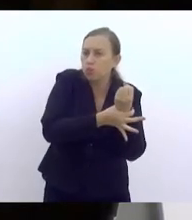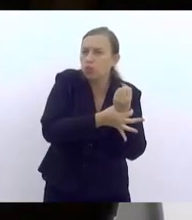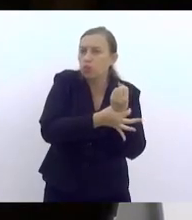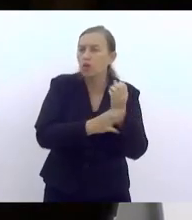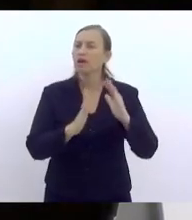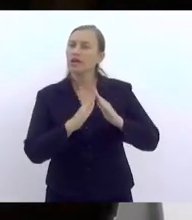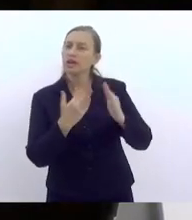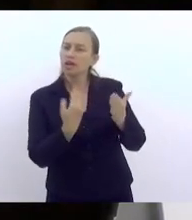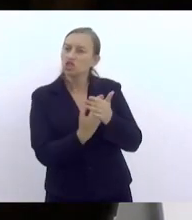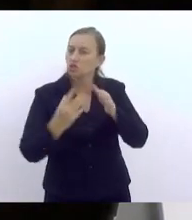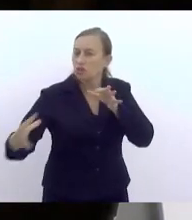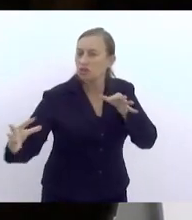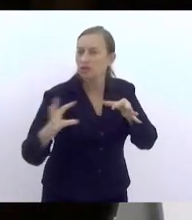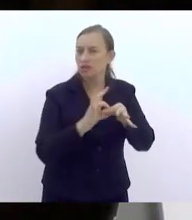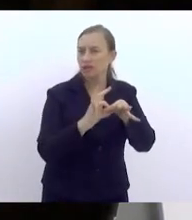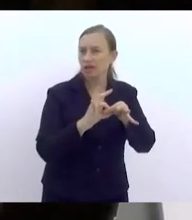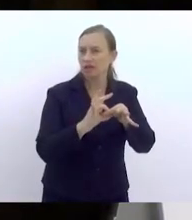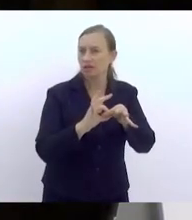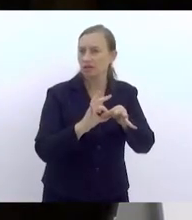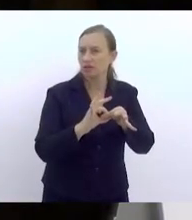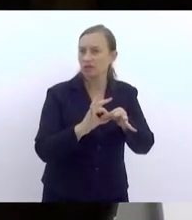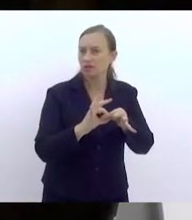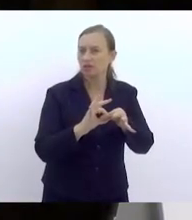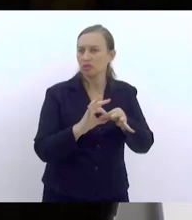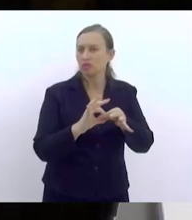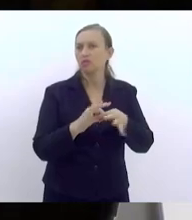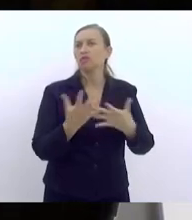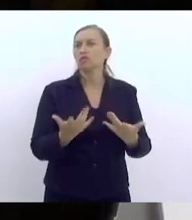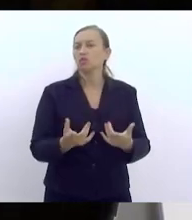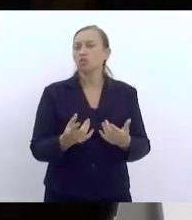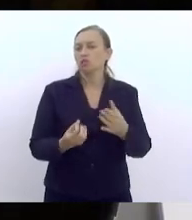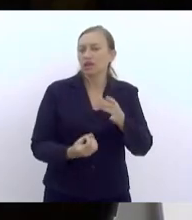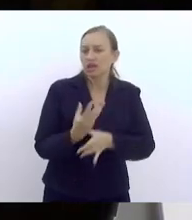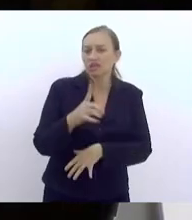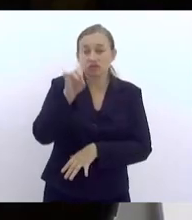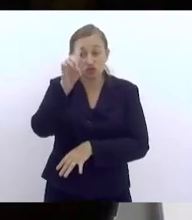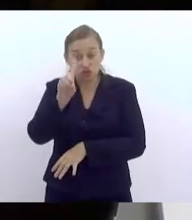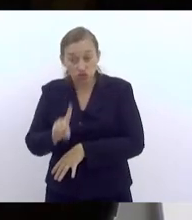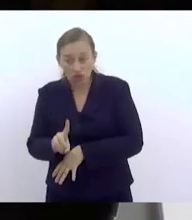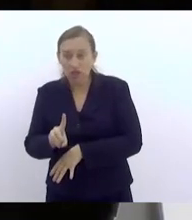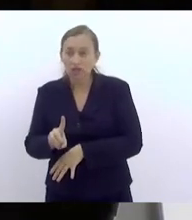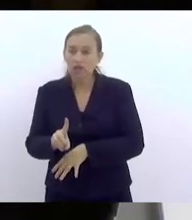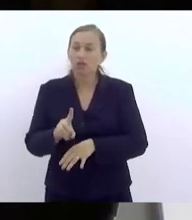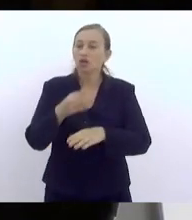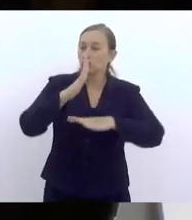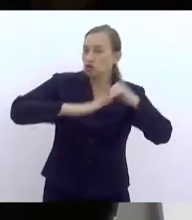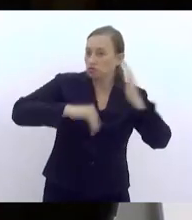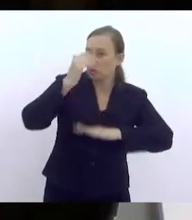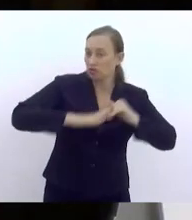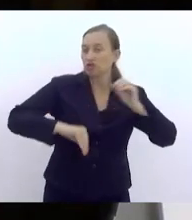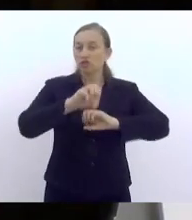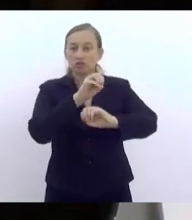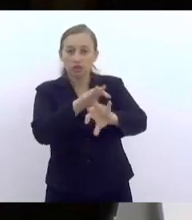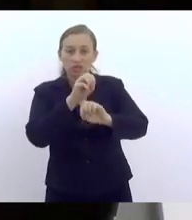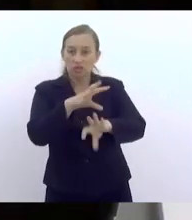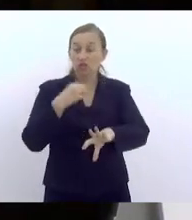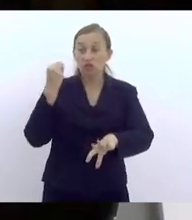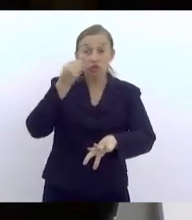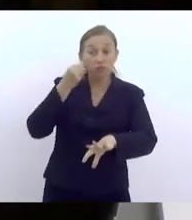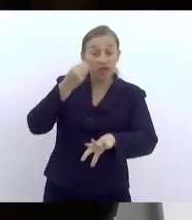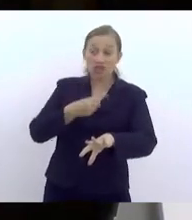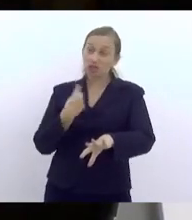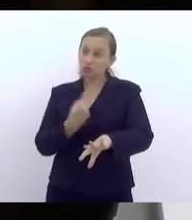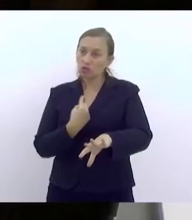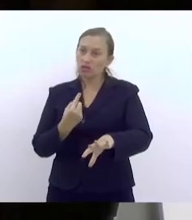participa, como promotora de direitos, e os profissionais da educação, pela nossa experiência, eles